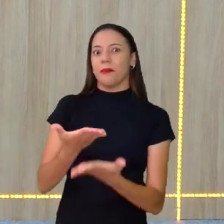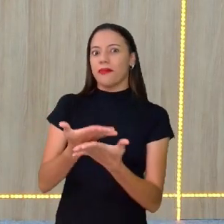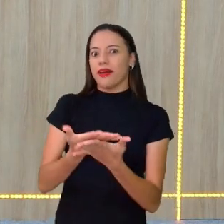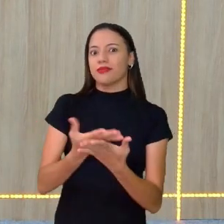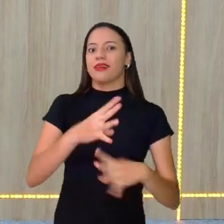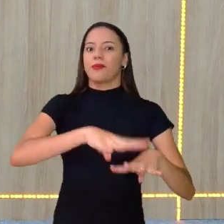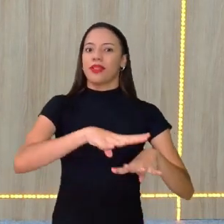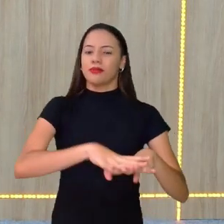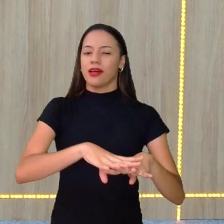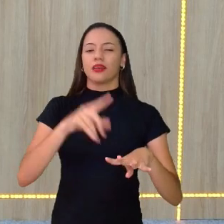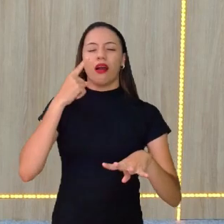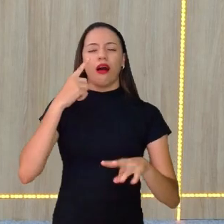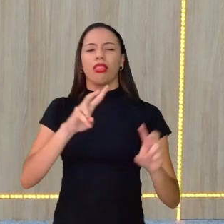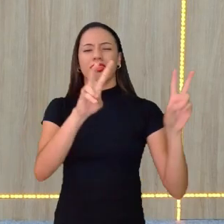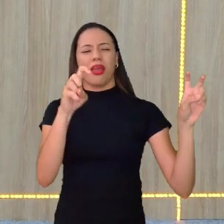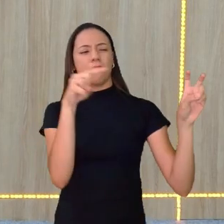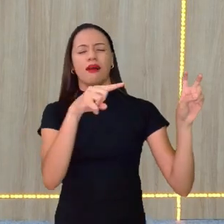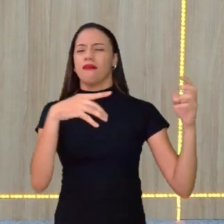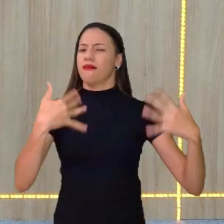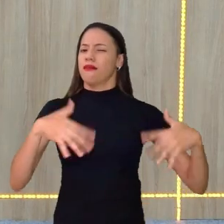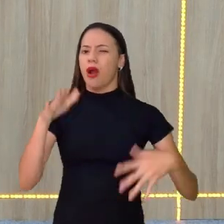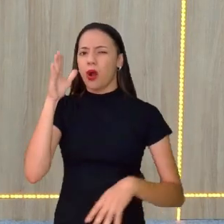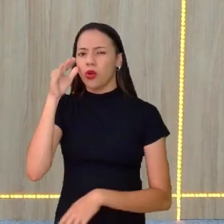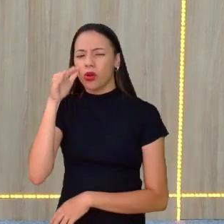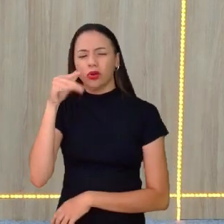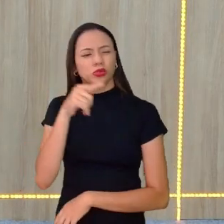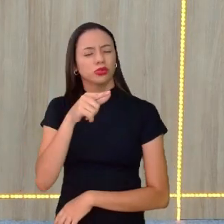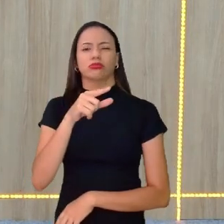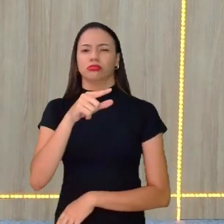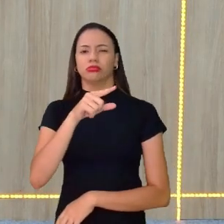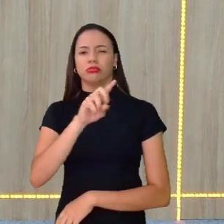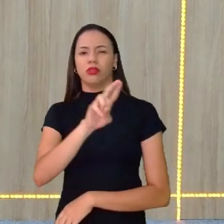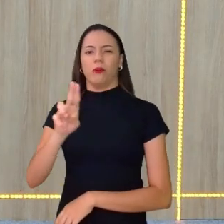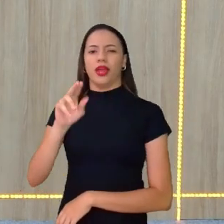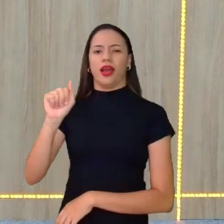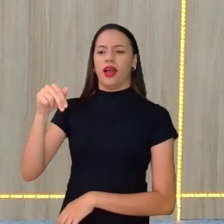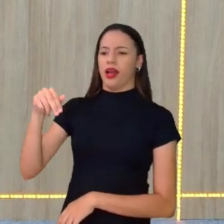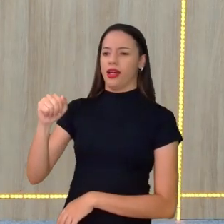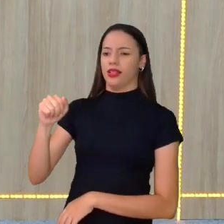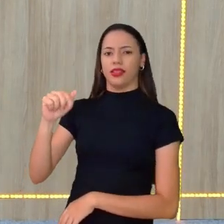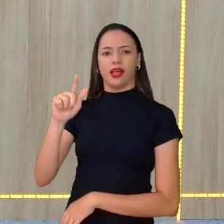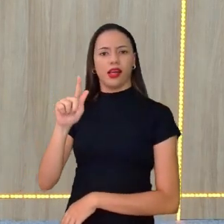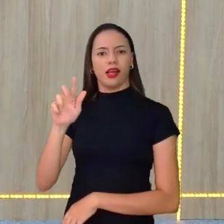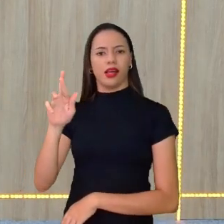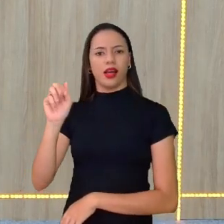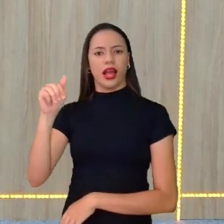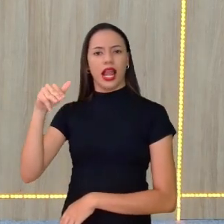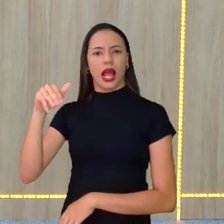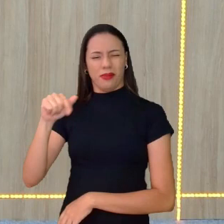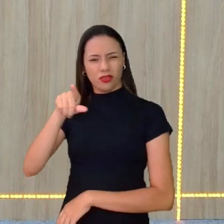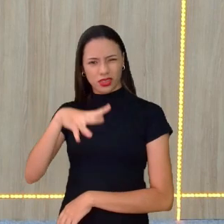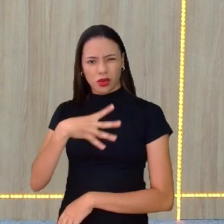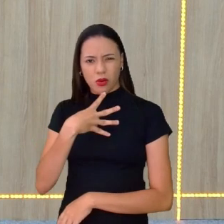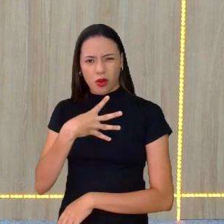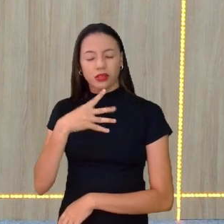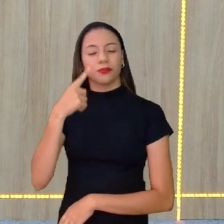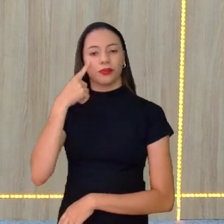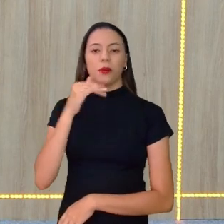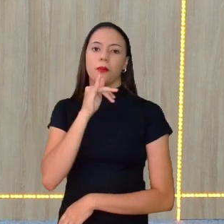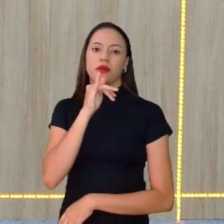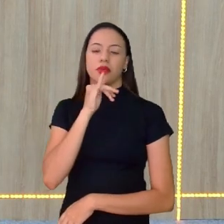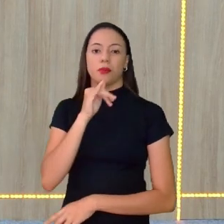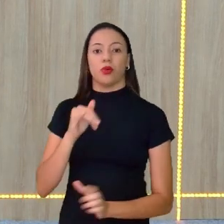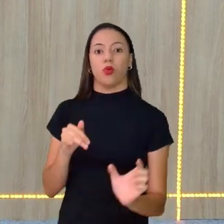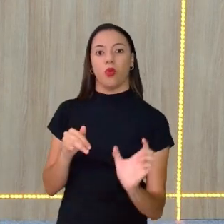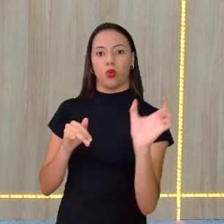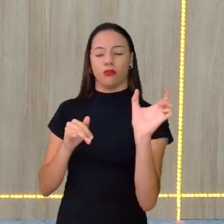no mínimo, curioso, anagrama, você sabe o é isso? Você pega a letrinha, a sua palavra, ou